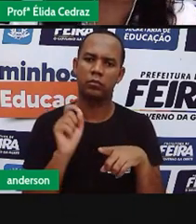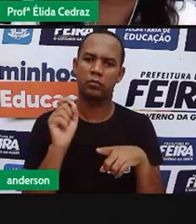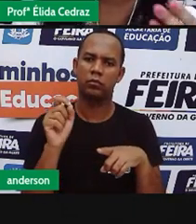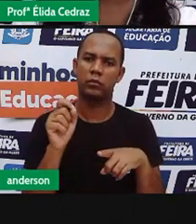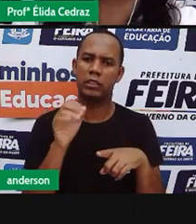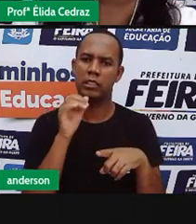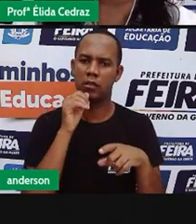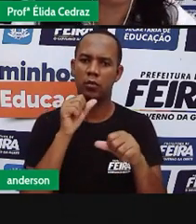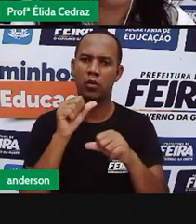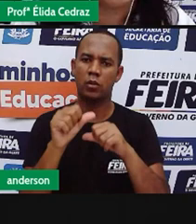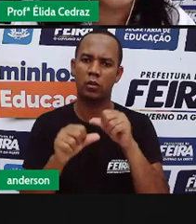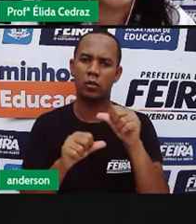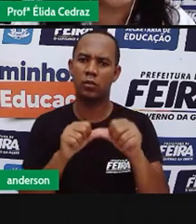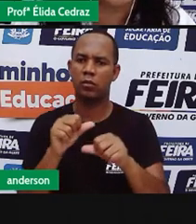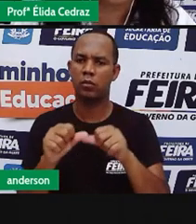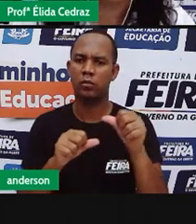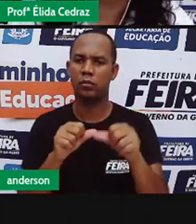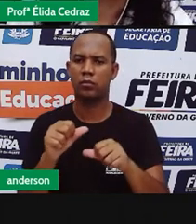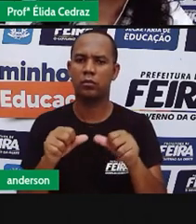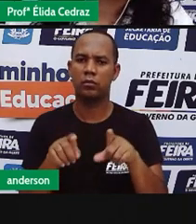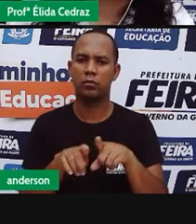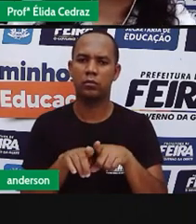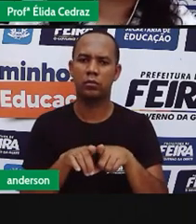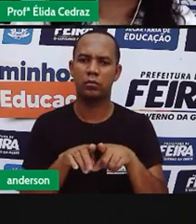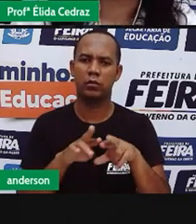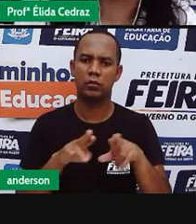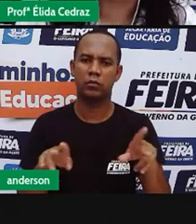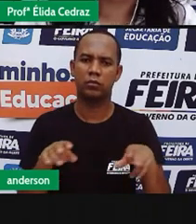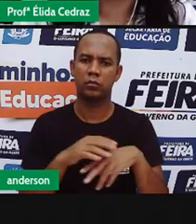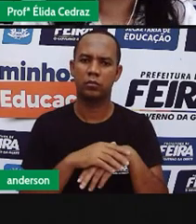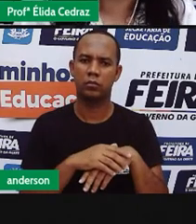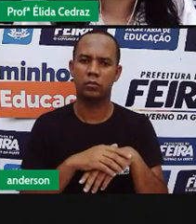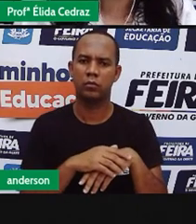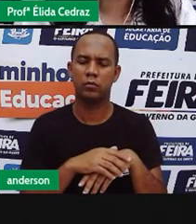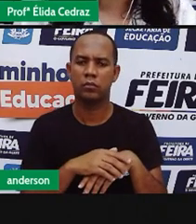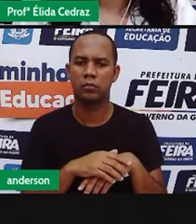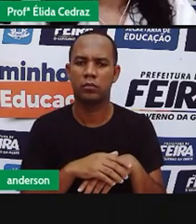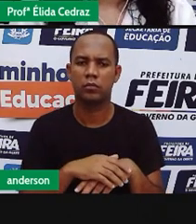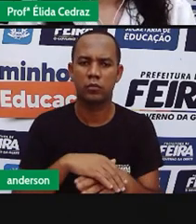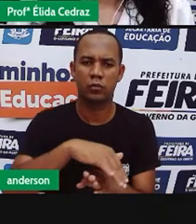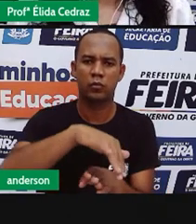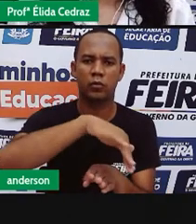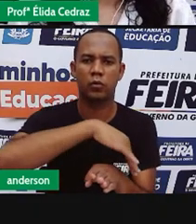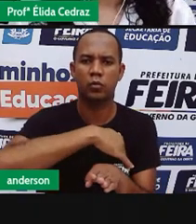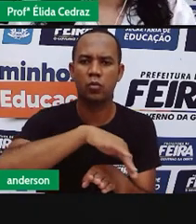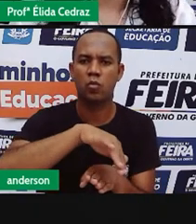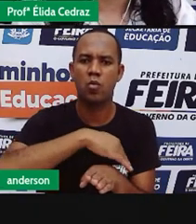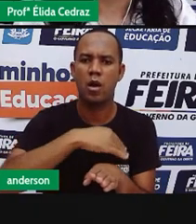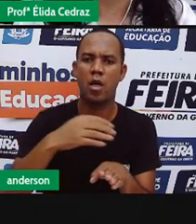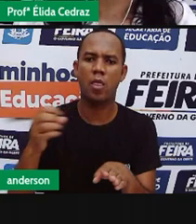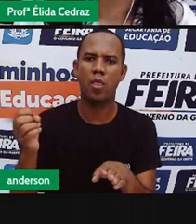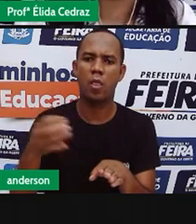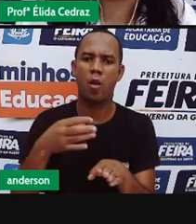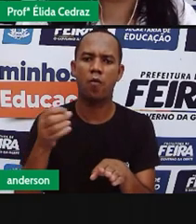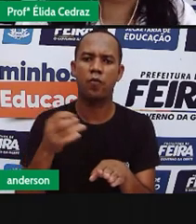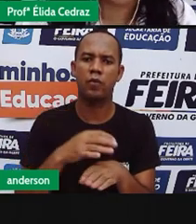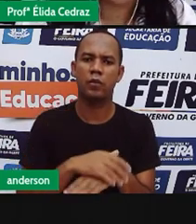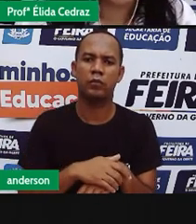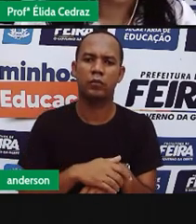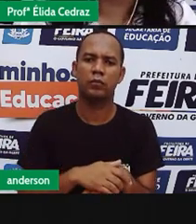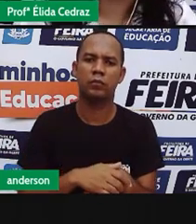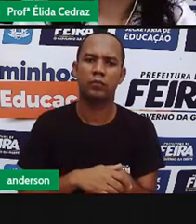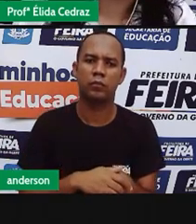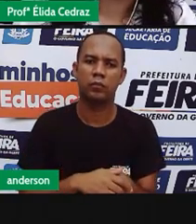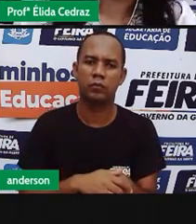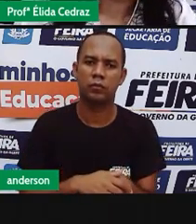de Barbosa, passou por várias mudanças. E aqui é uma rua recente. A rua E